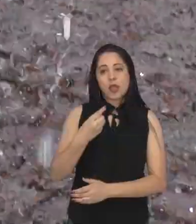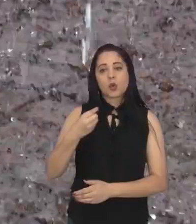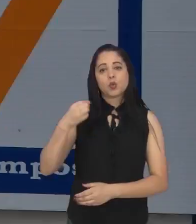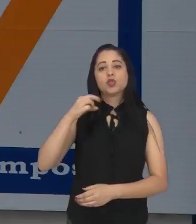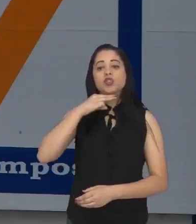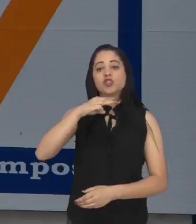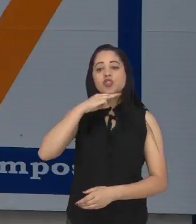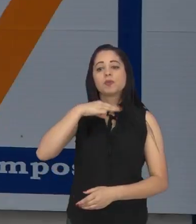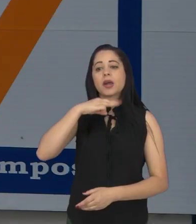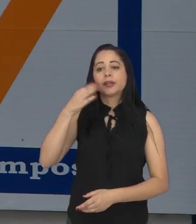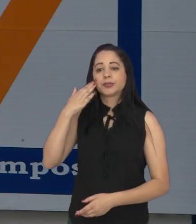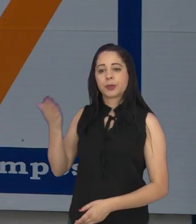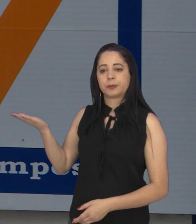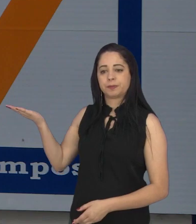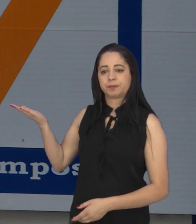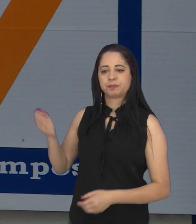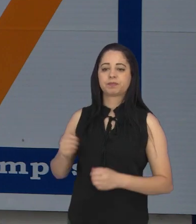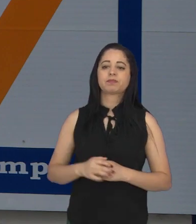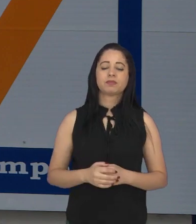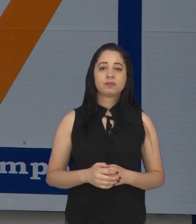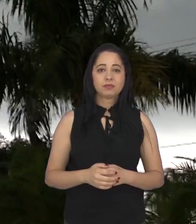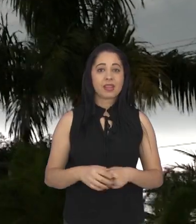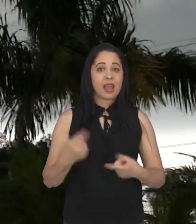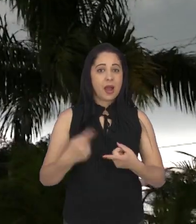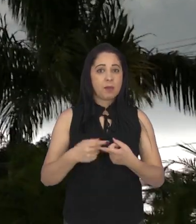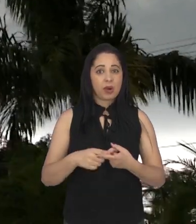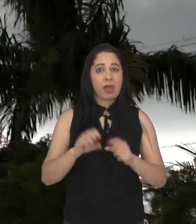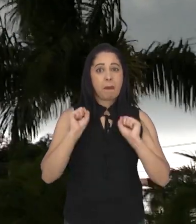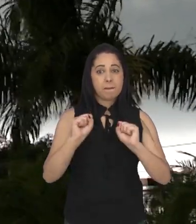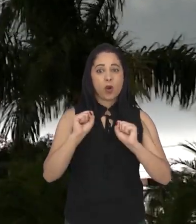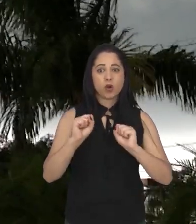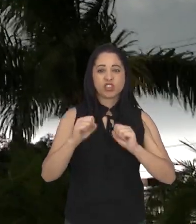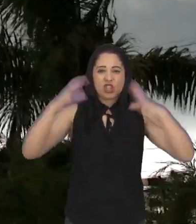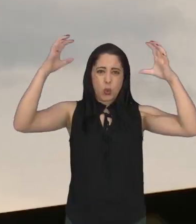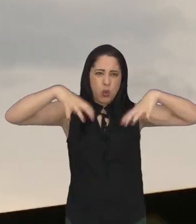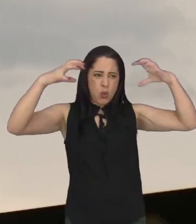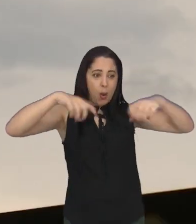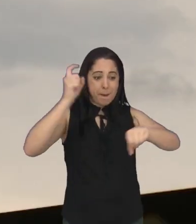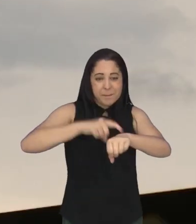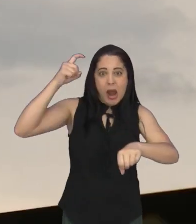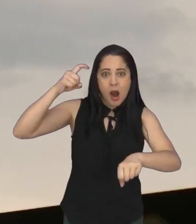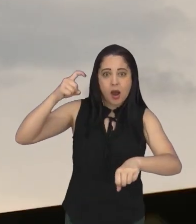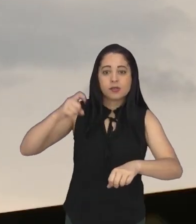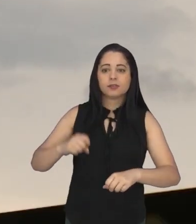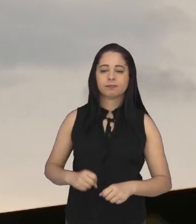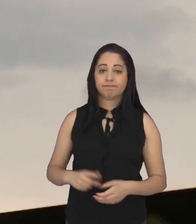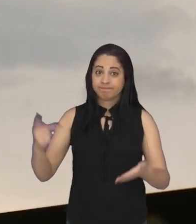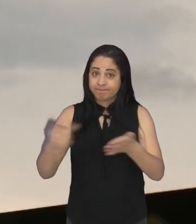Nesse período, o órgão fica de prontidão, já que a qualquer momento pode haver ocorrências.